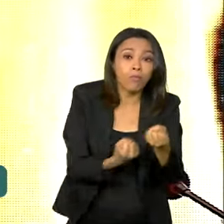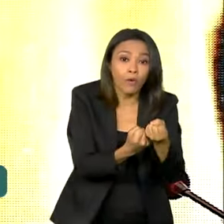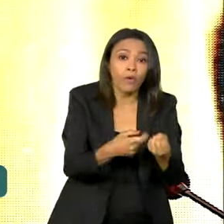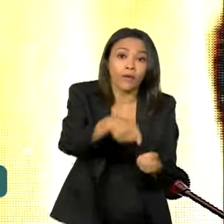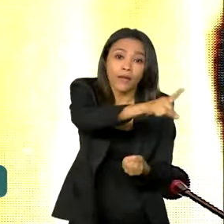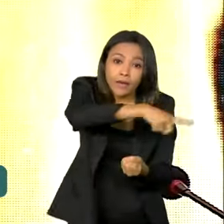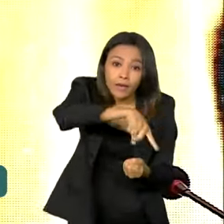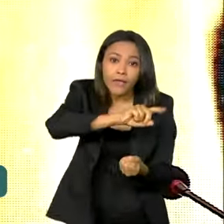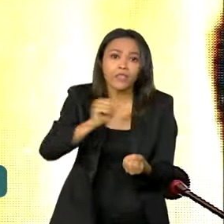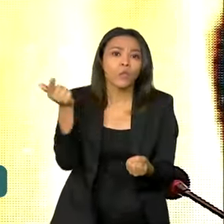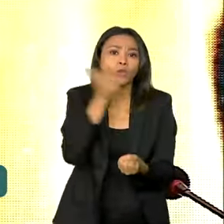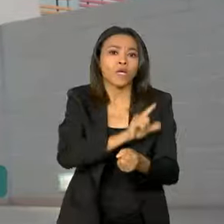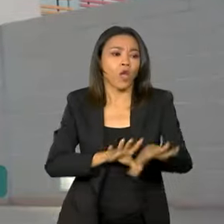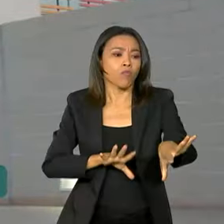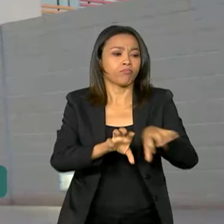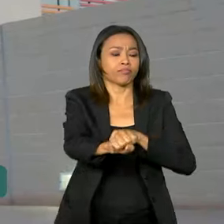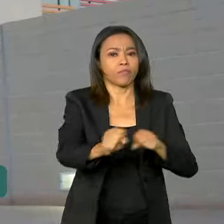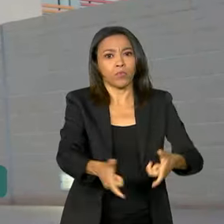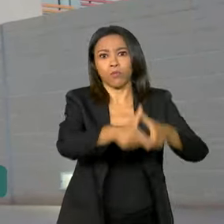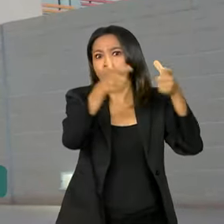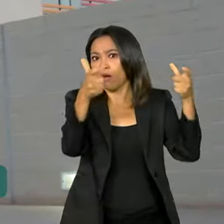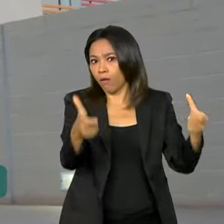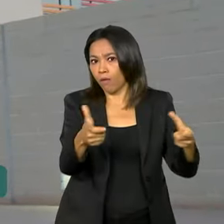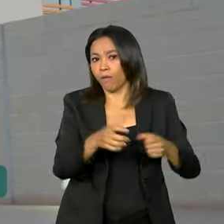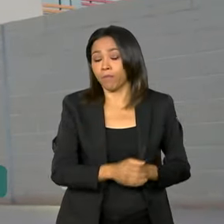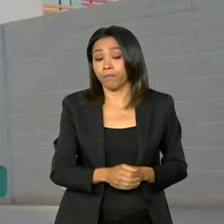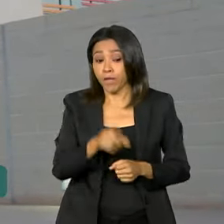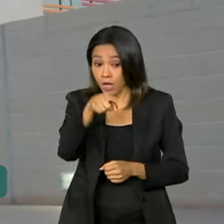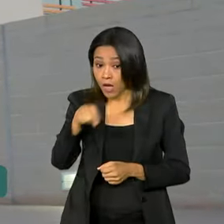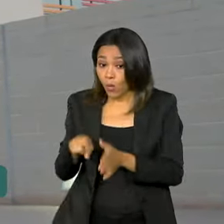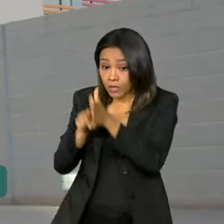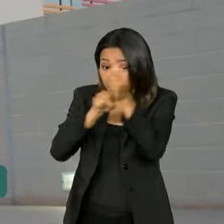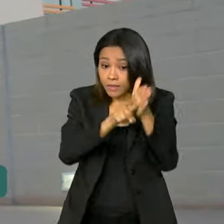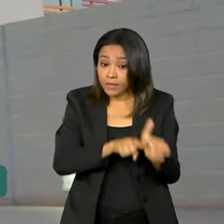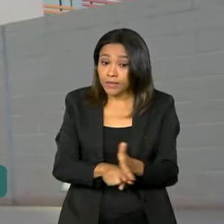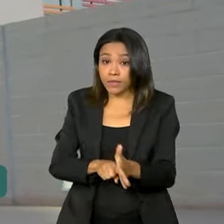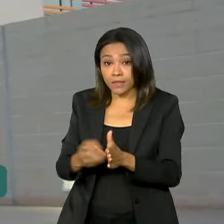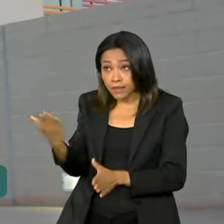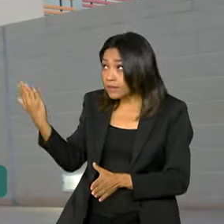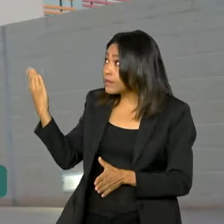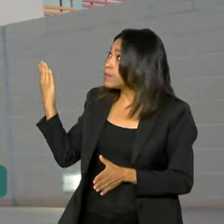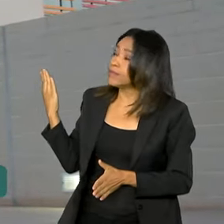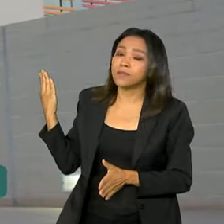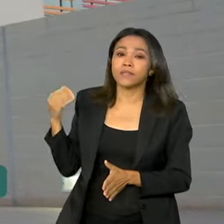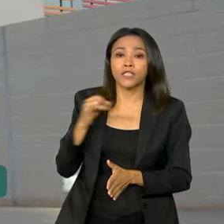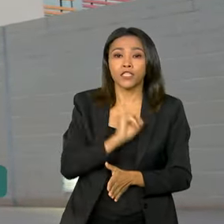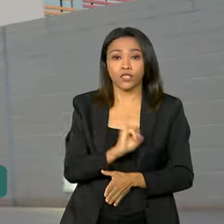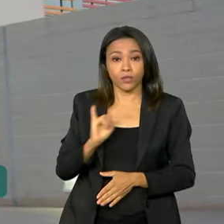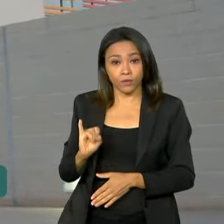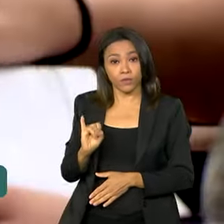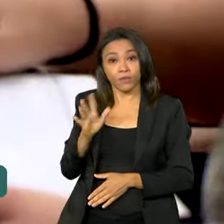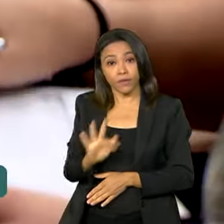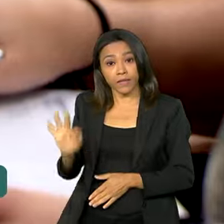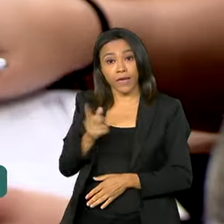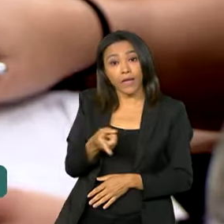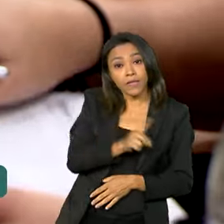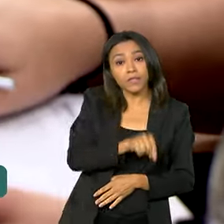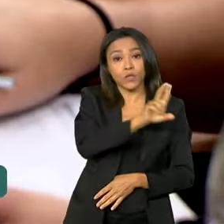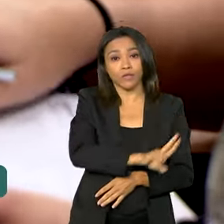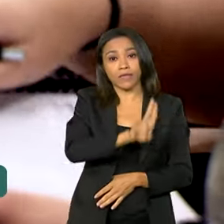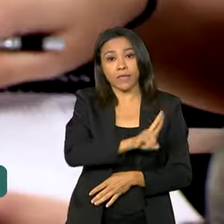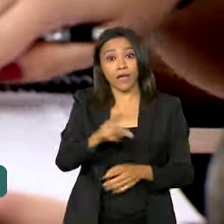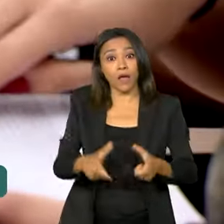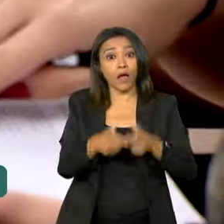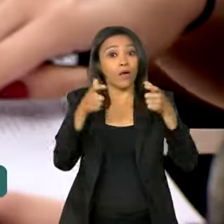conclusão desses estudantes é muito maior. Ainda de acordo com o Censo, as vagas em institutos e universidades públicas cresceram